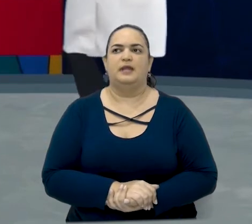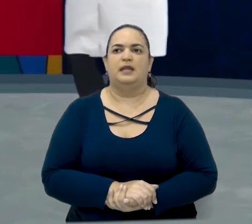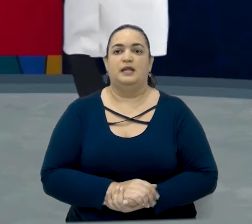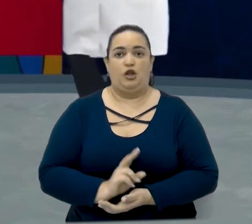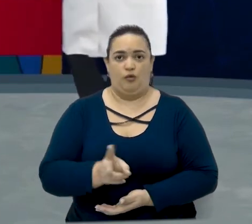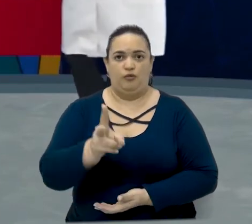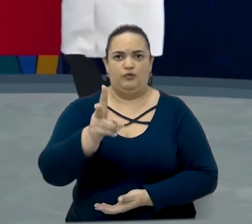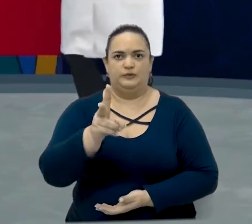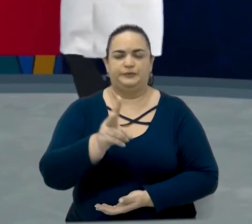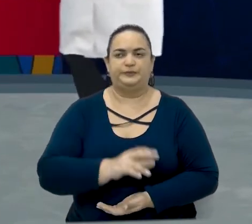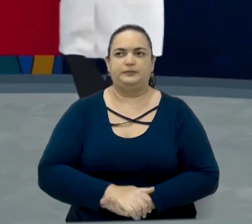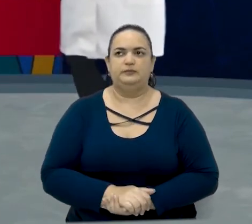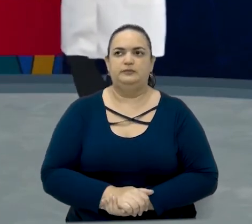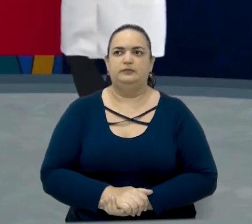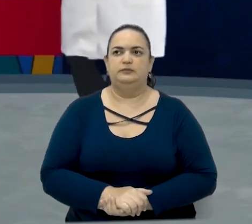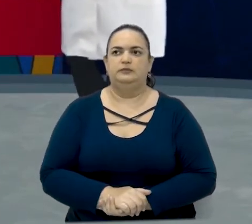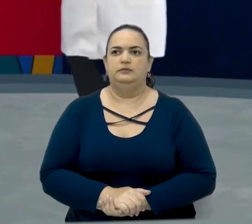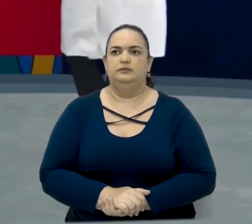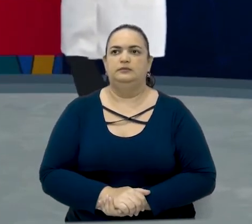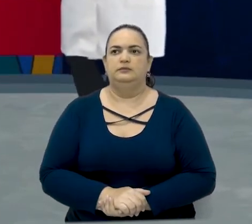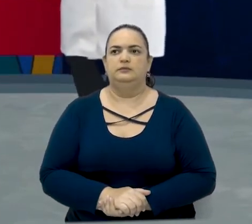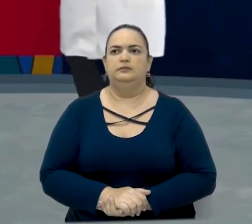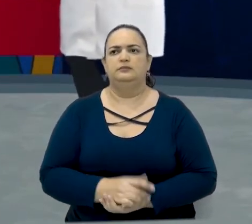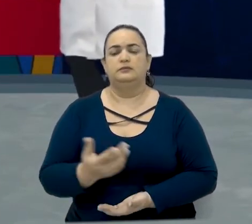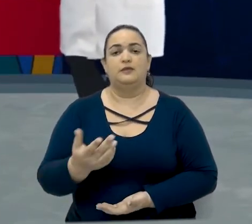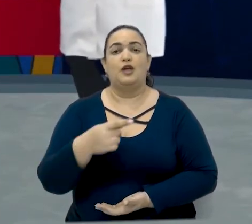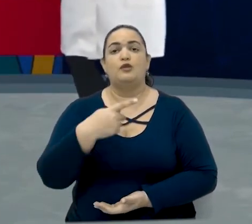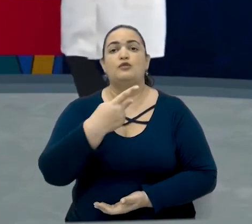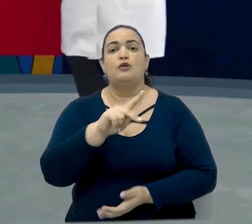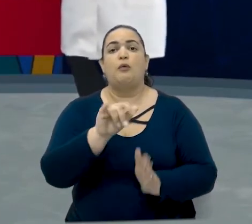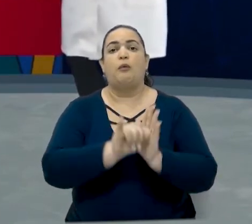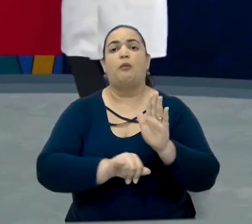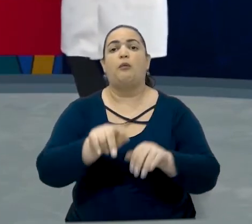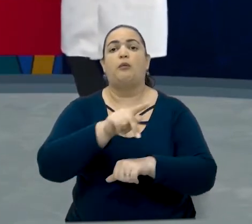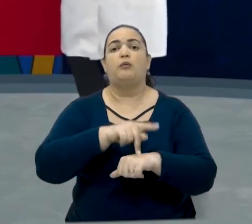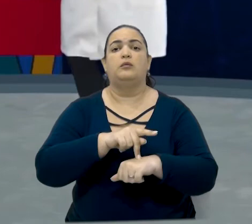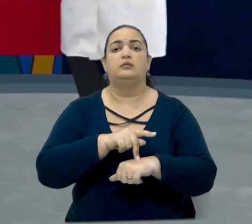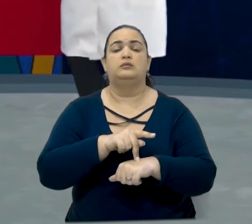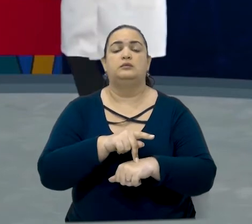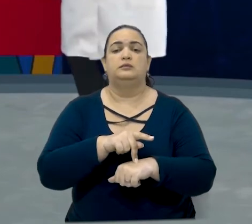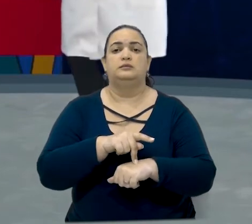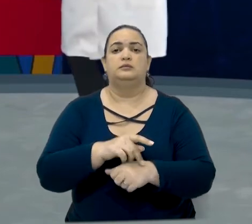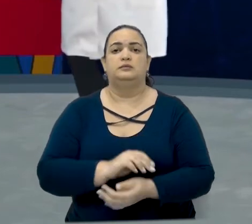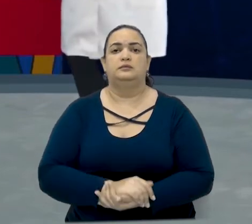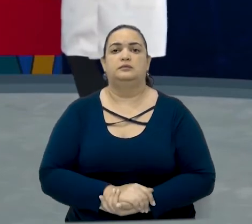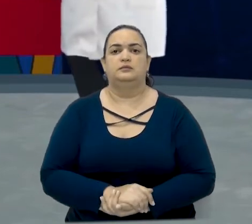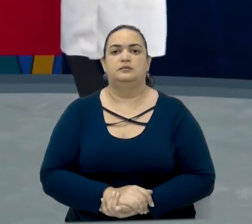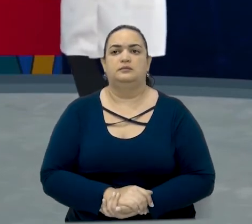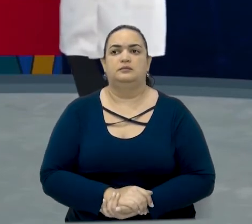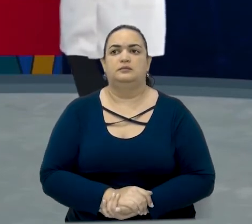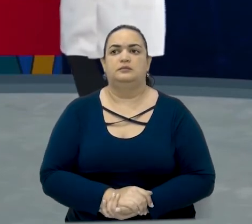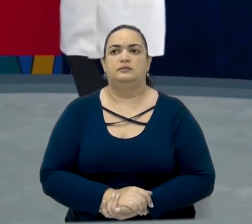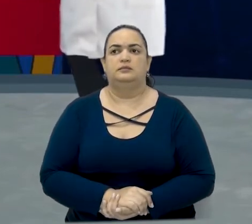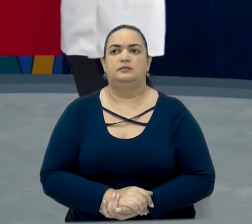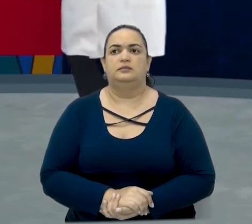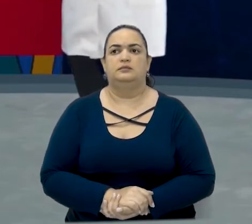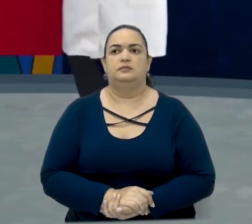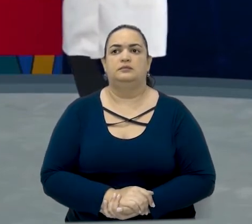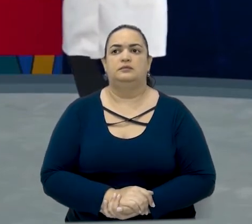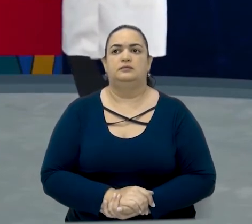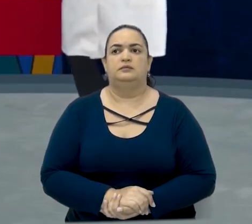vamos ver a próxima que foi para eles. What's your nationality? Qual é a sua nacionalidade? What's your